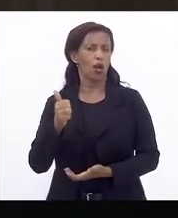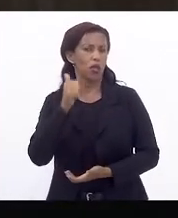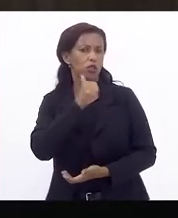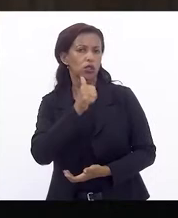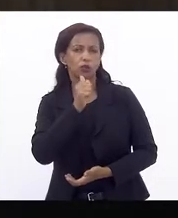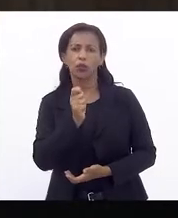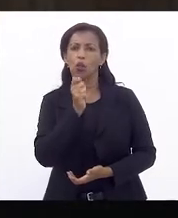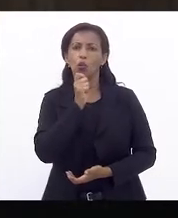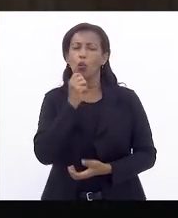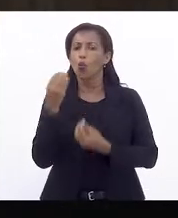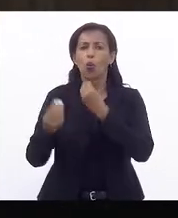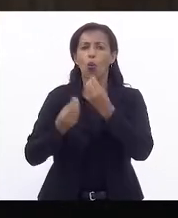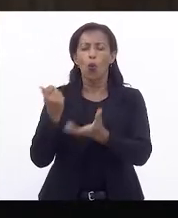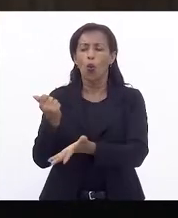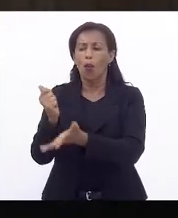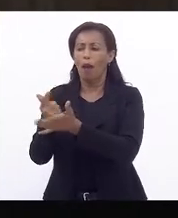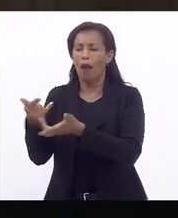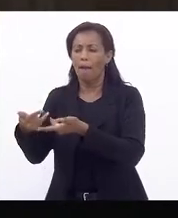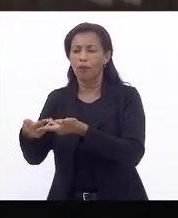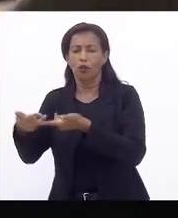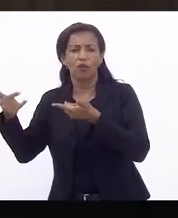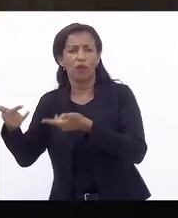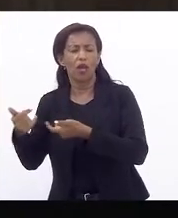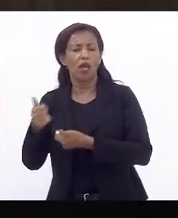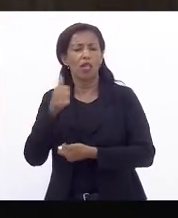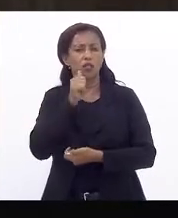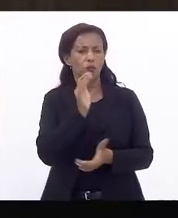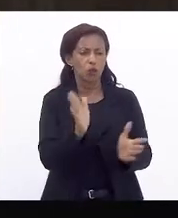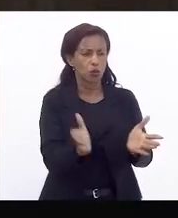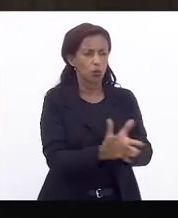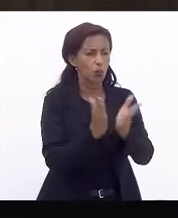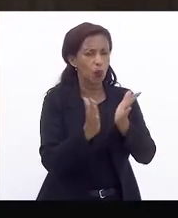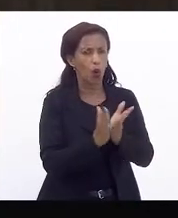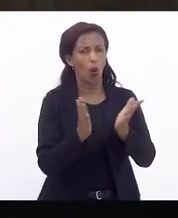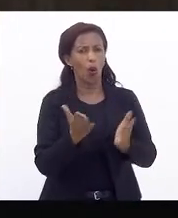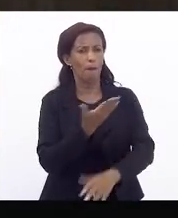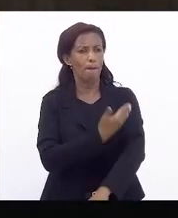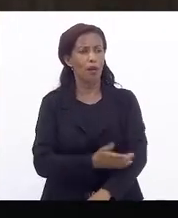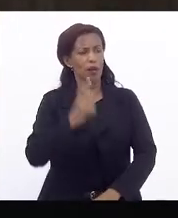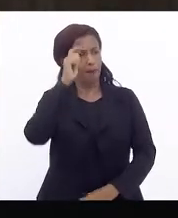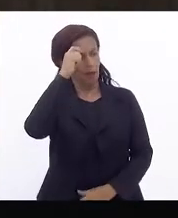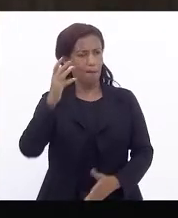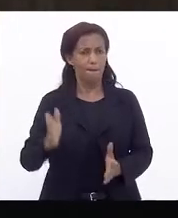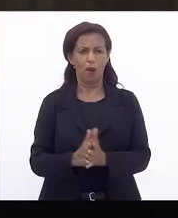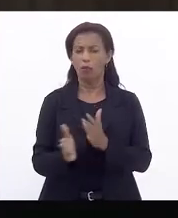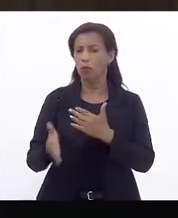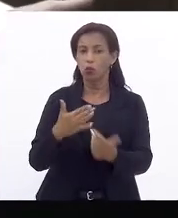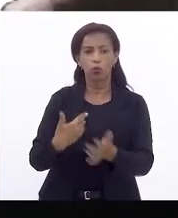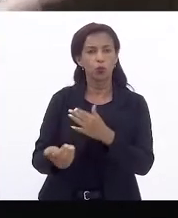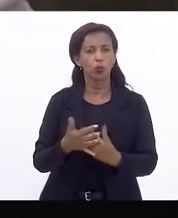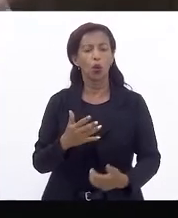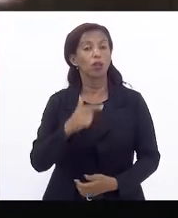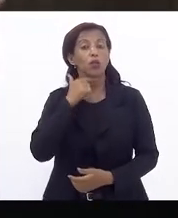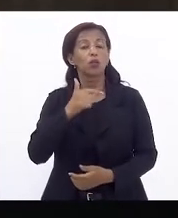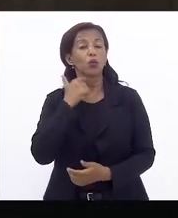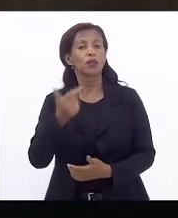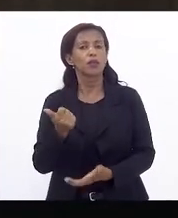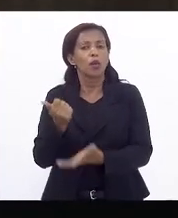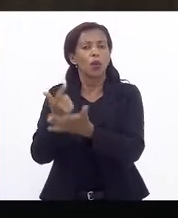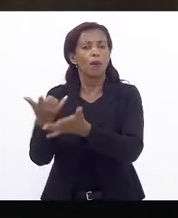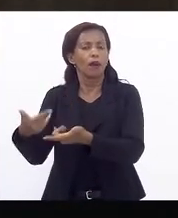têm condição de comprar um absorvente, as mulheres das periferias, as brancas, as negras, pobres, não importa, que nunca conseguiam